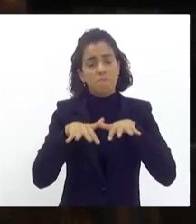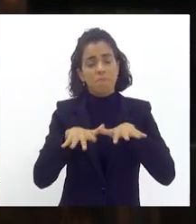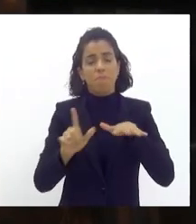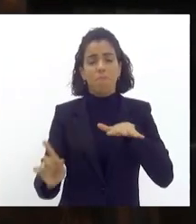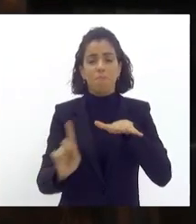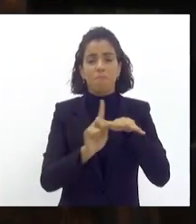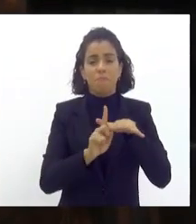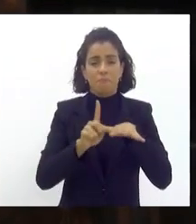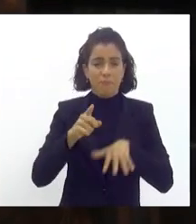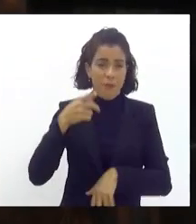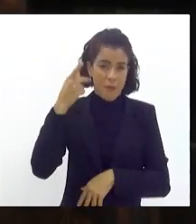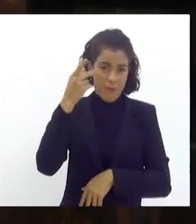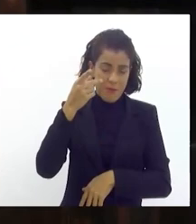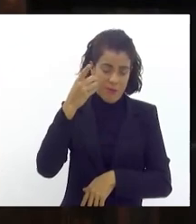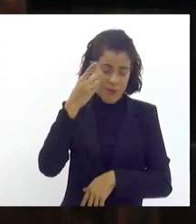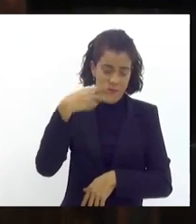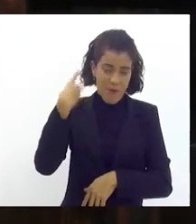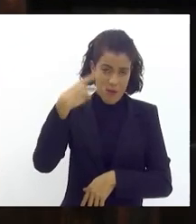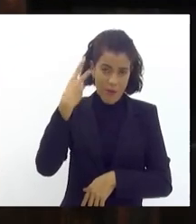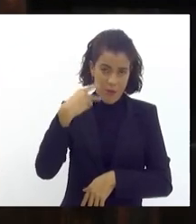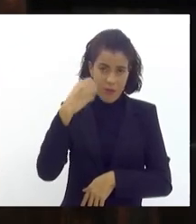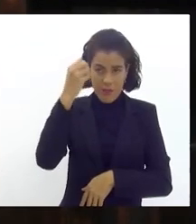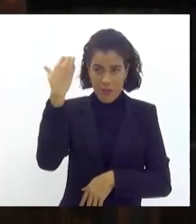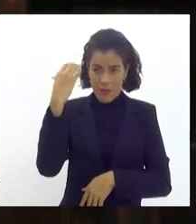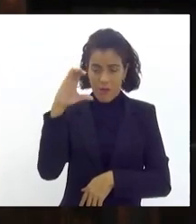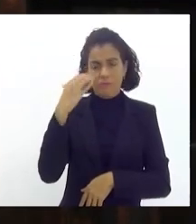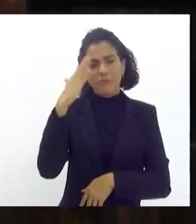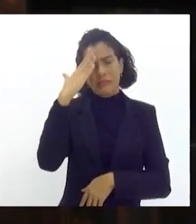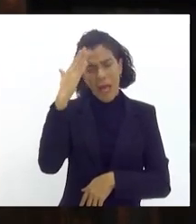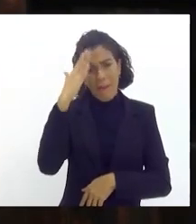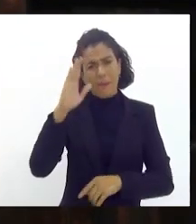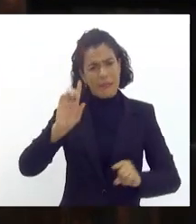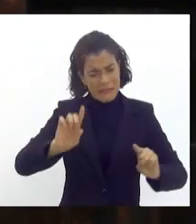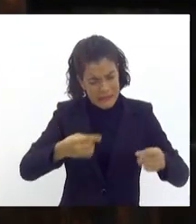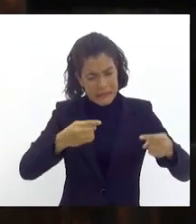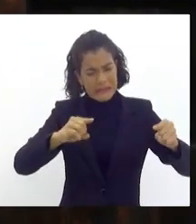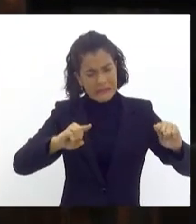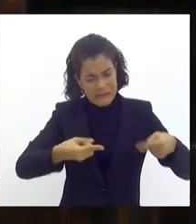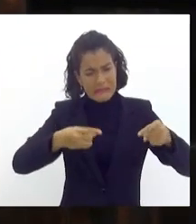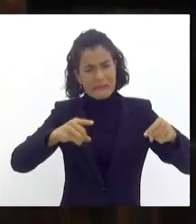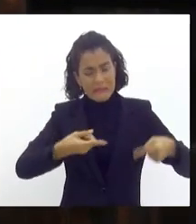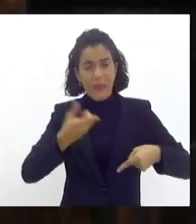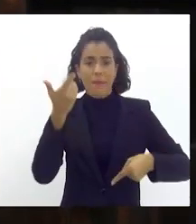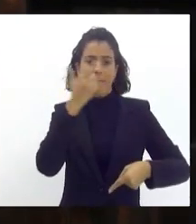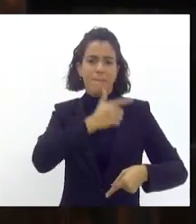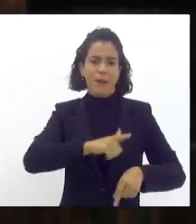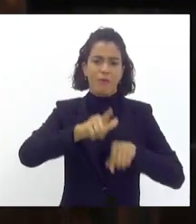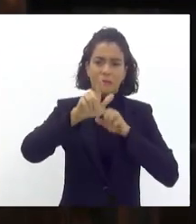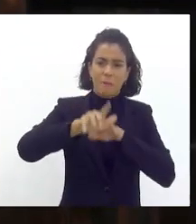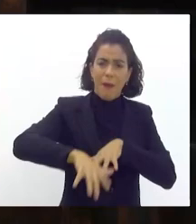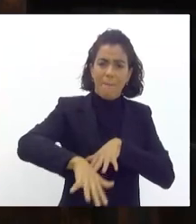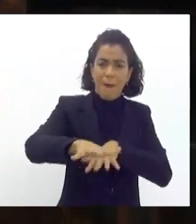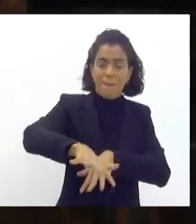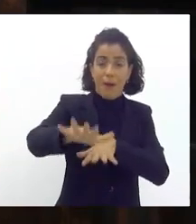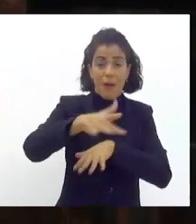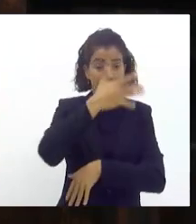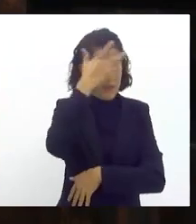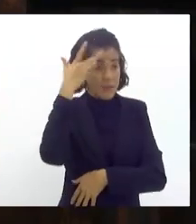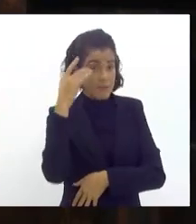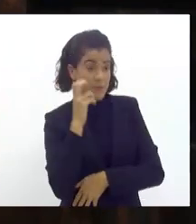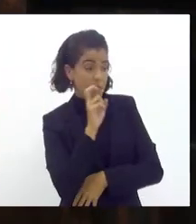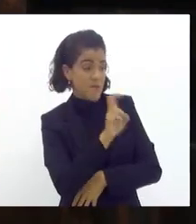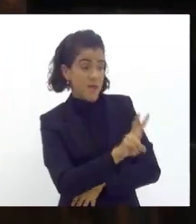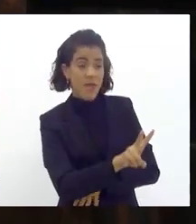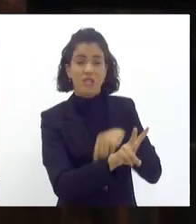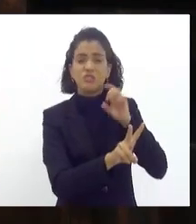todas as nossas escolas enfrentam a cada ano para conseguir colocar um carnaval na avenida e as pessoas só conseguem enxergar muitas